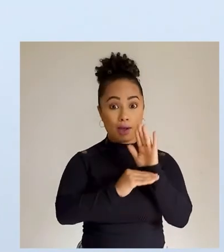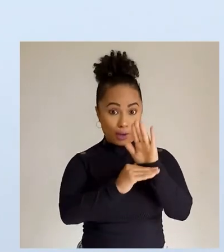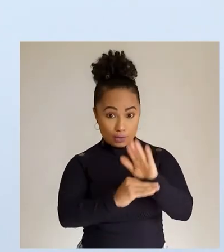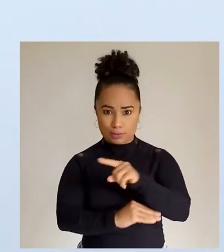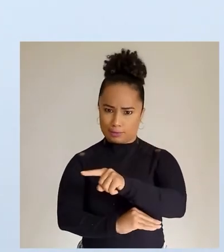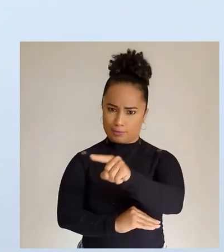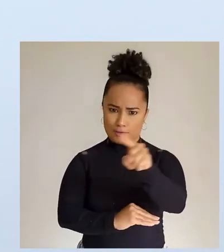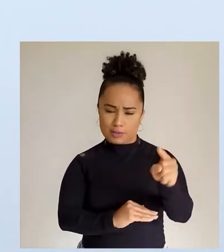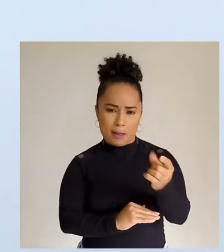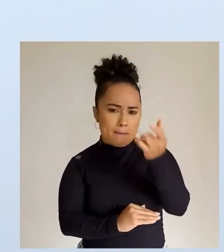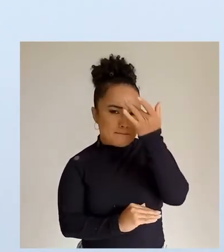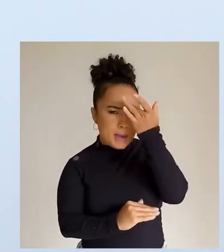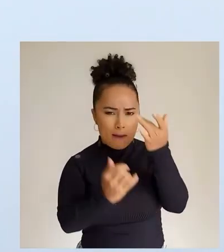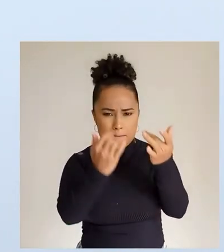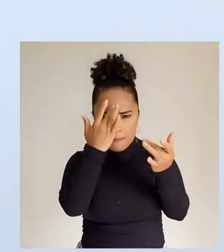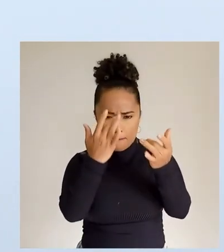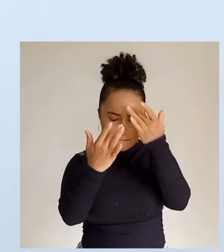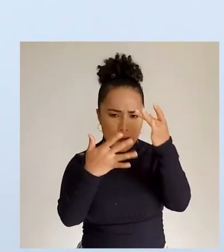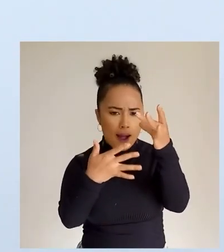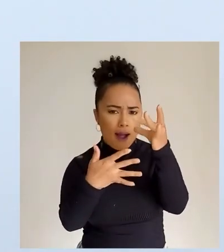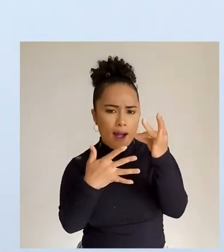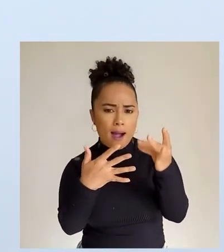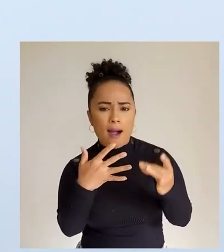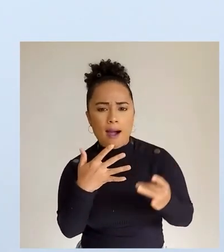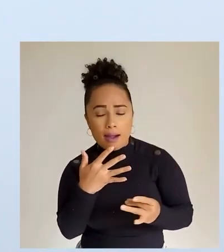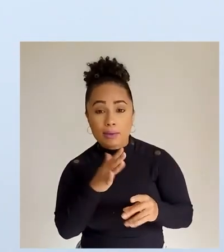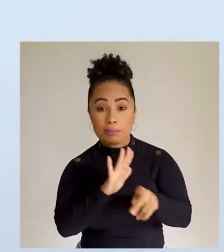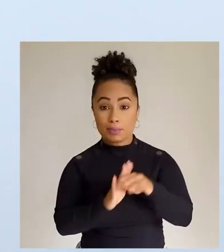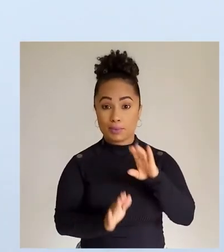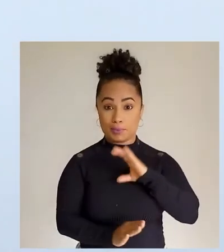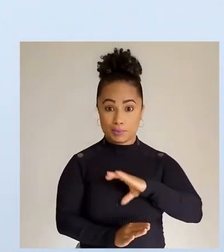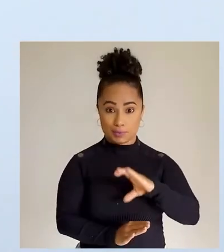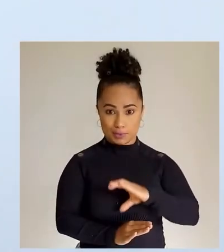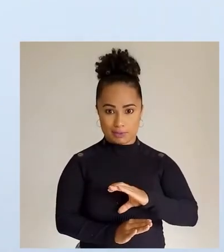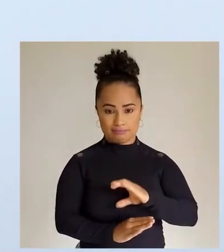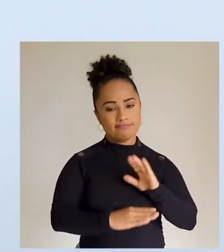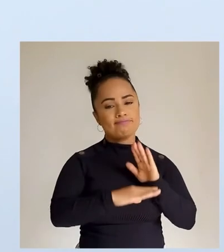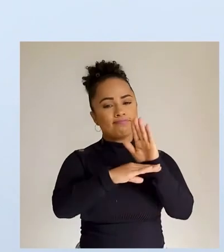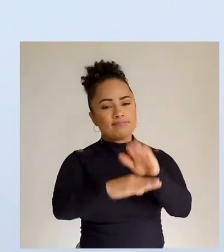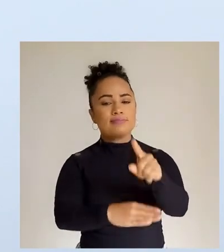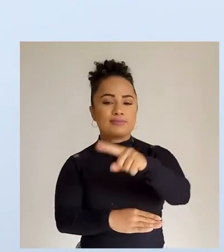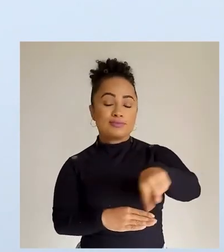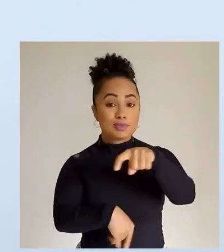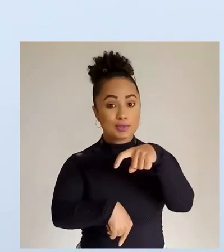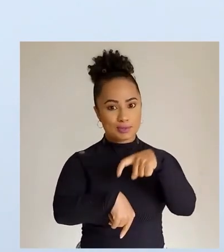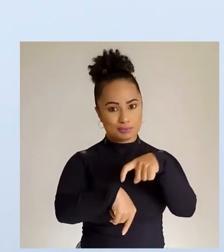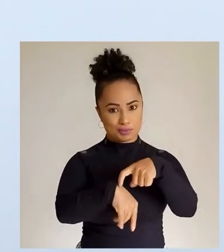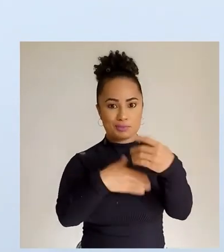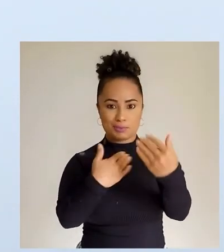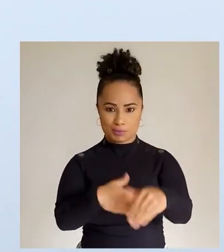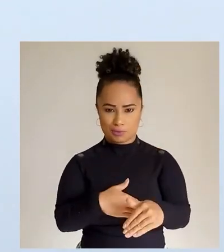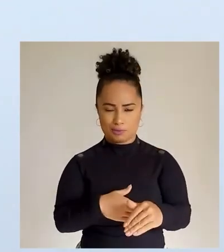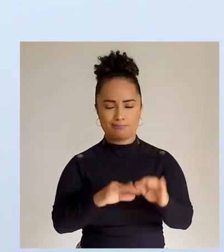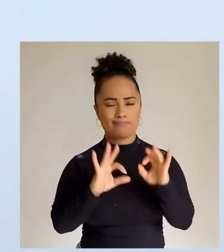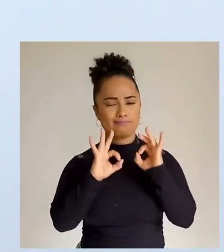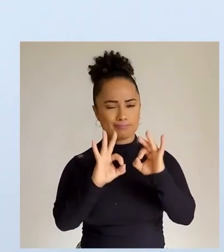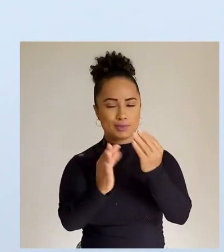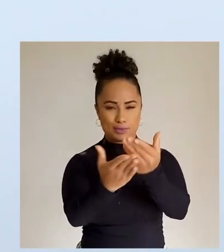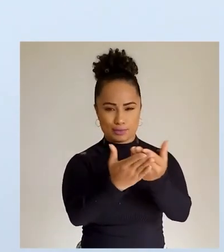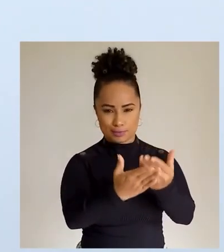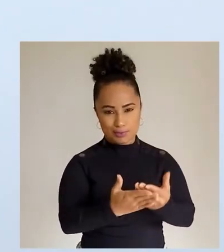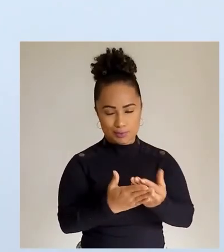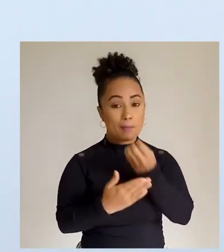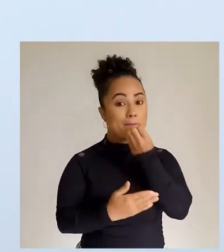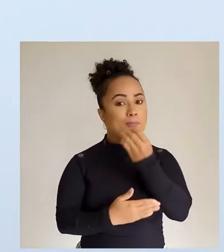a fixar ainda mais os descritores de língua portuguesa para lembrá-los na hora de fazer a Prova. Bons